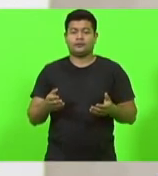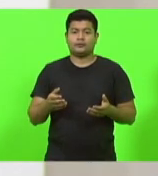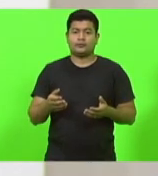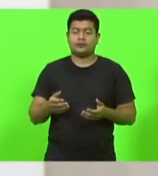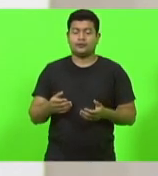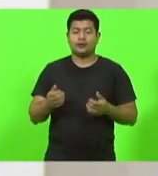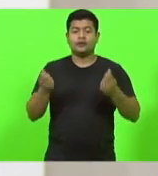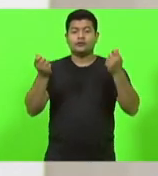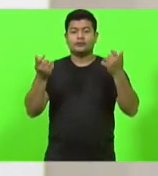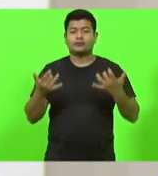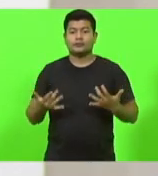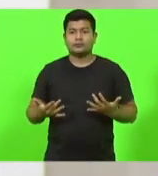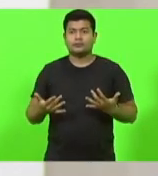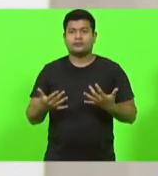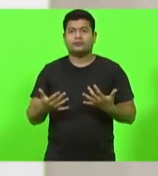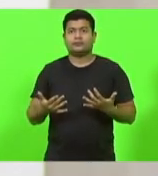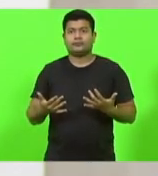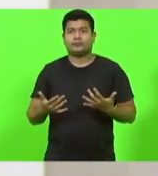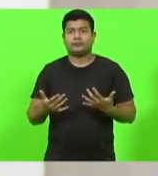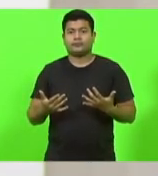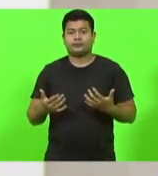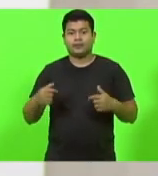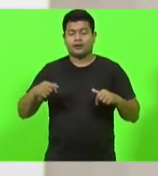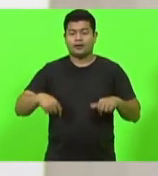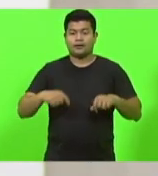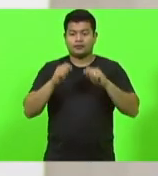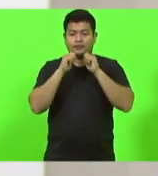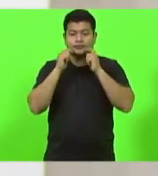a esta casa